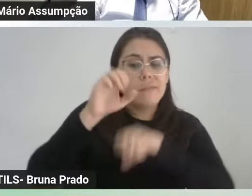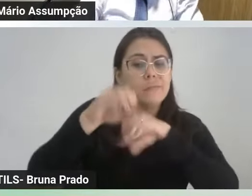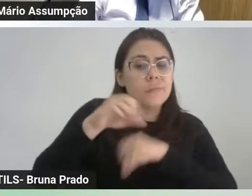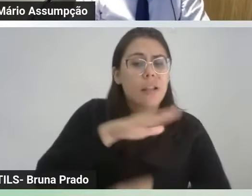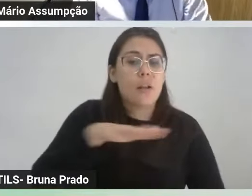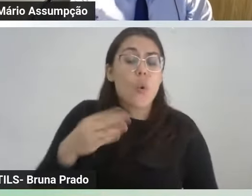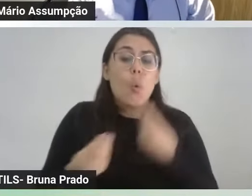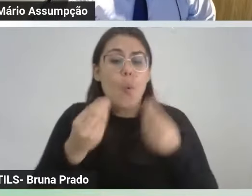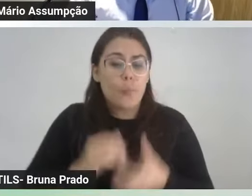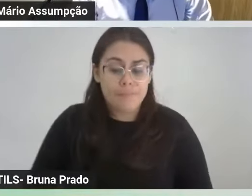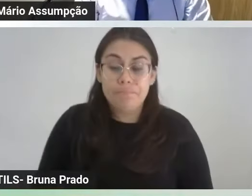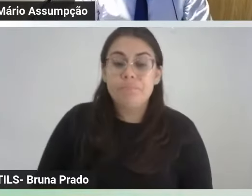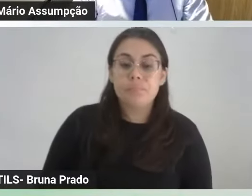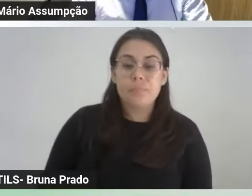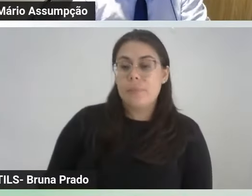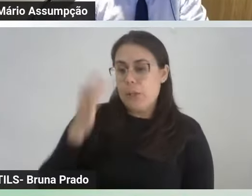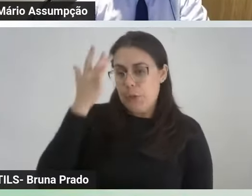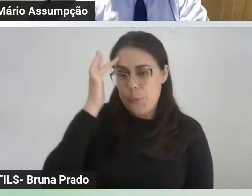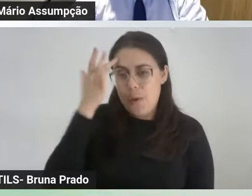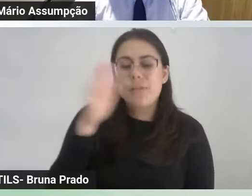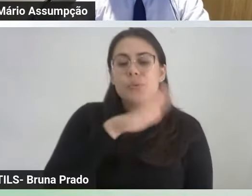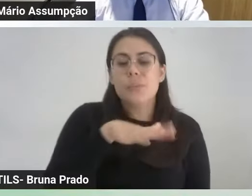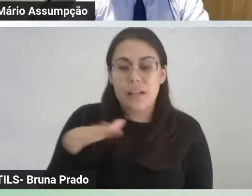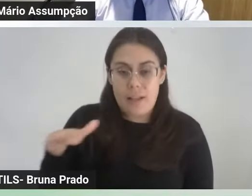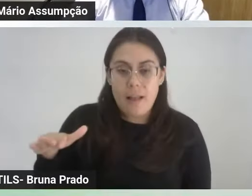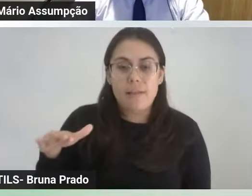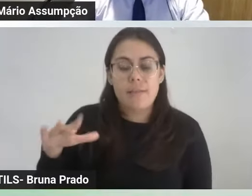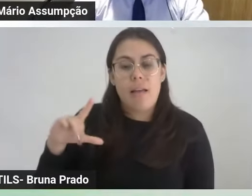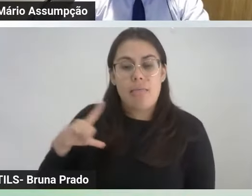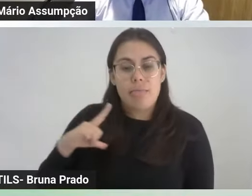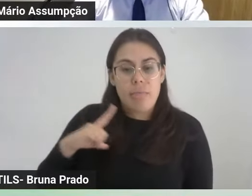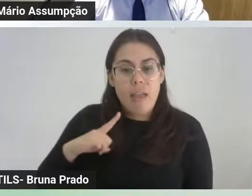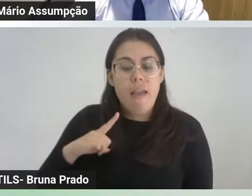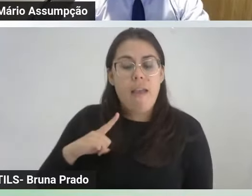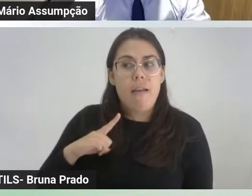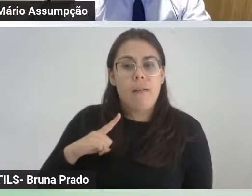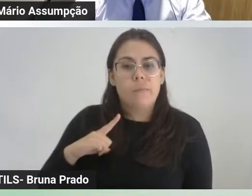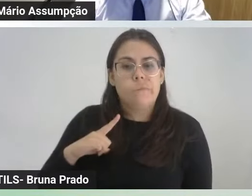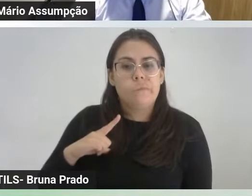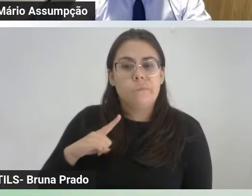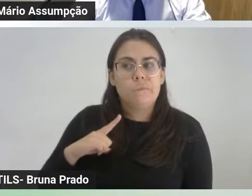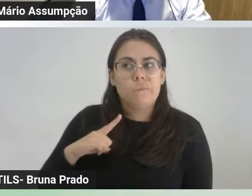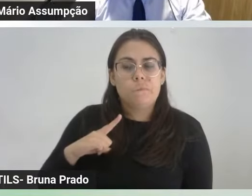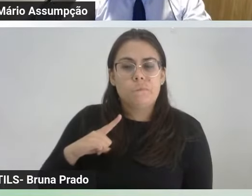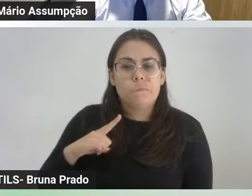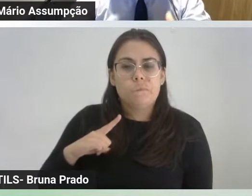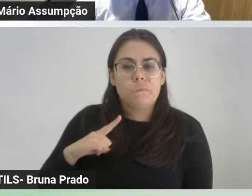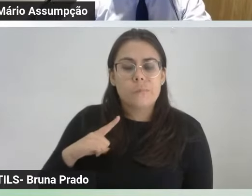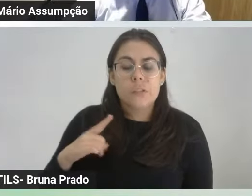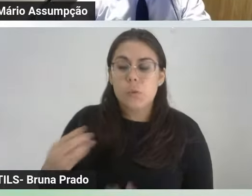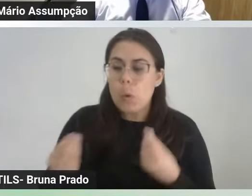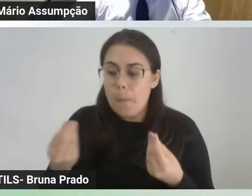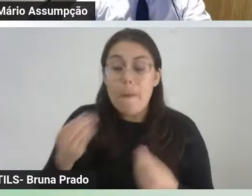É, eu acho que a criança, ela tem uma... Ela está muito mais à